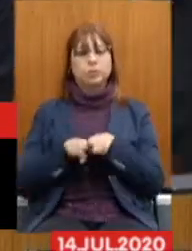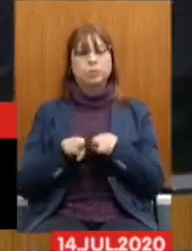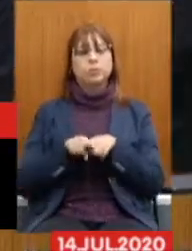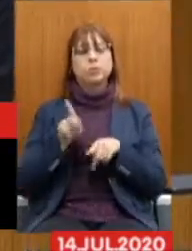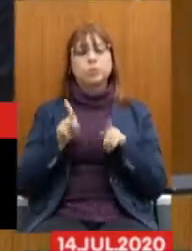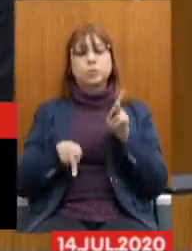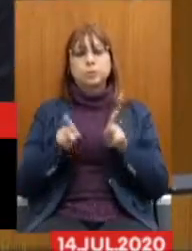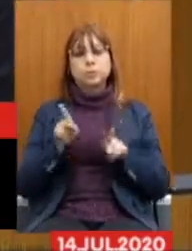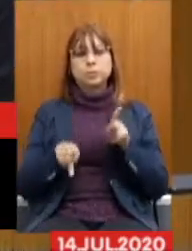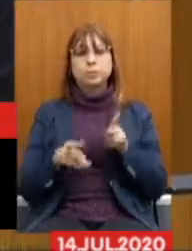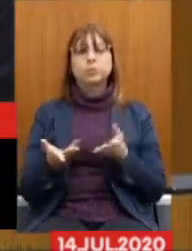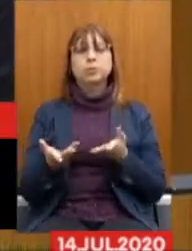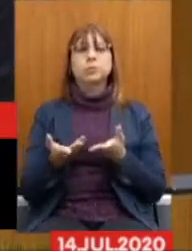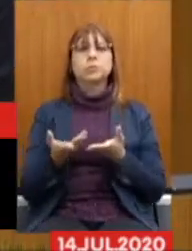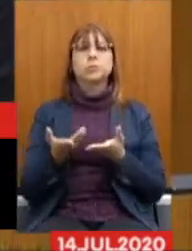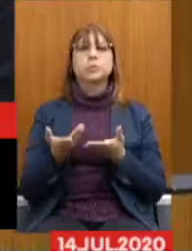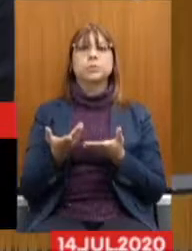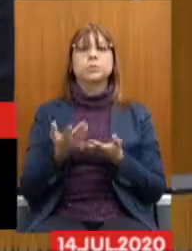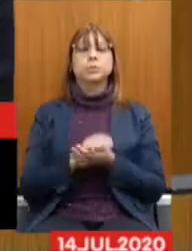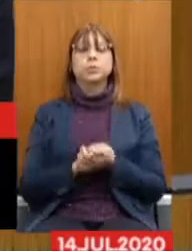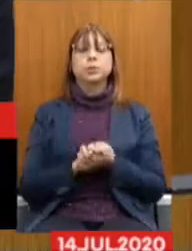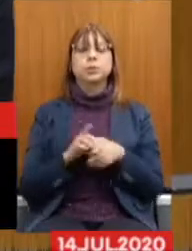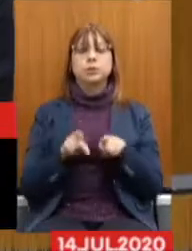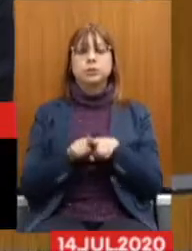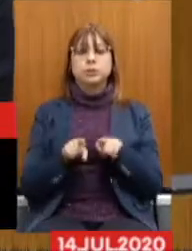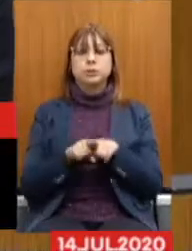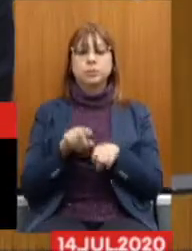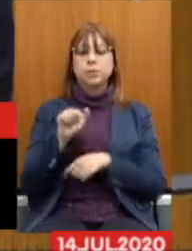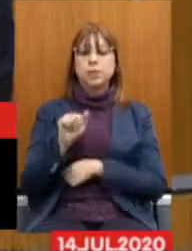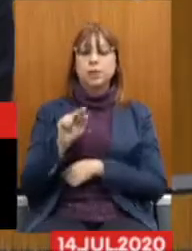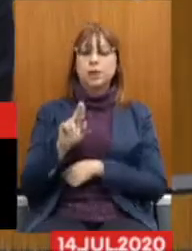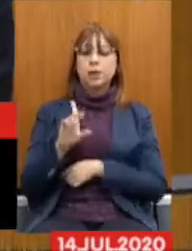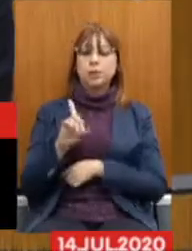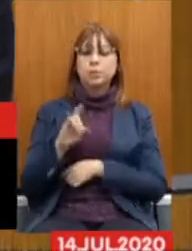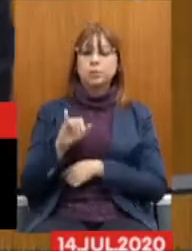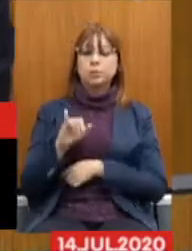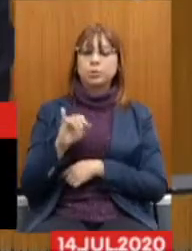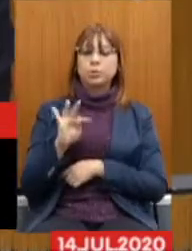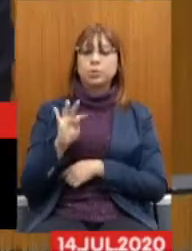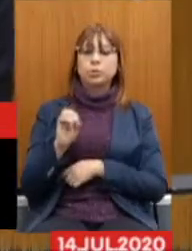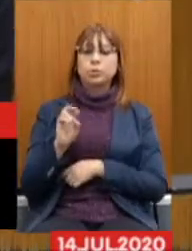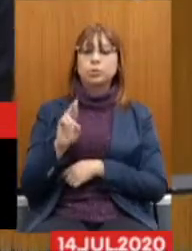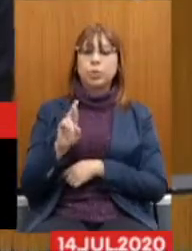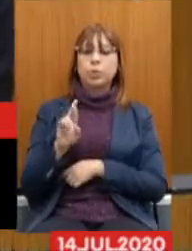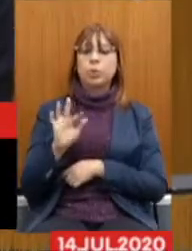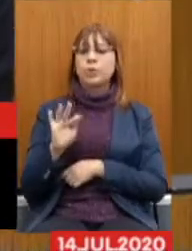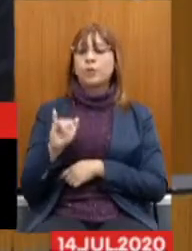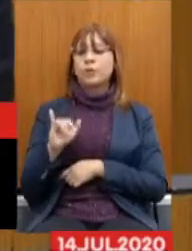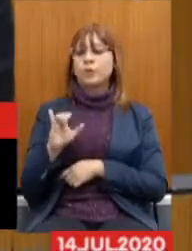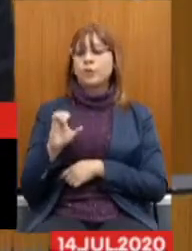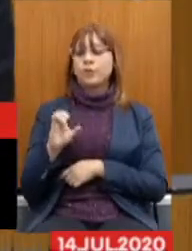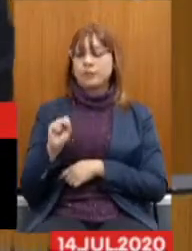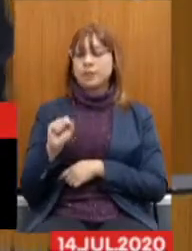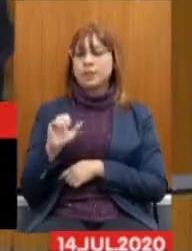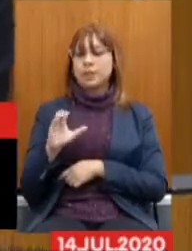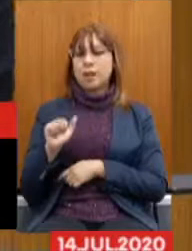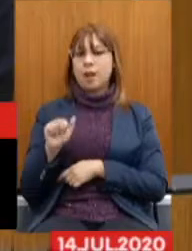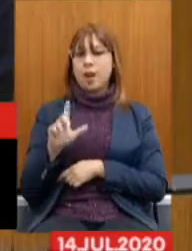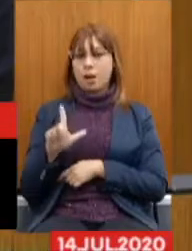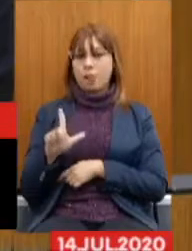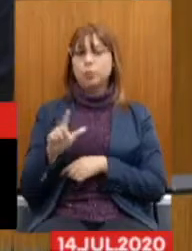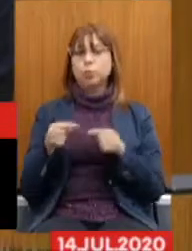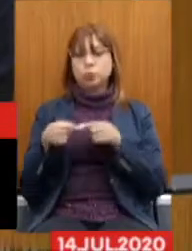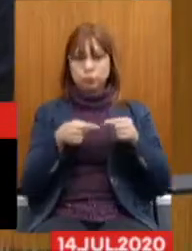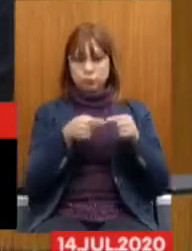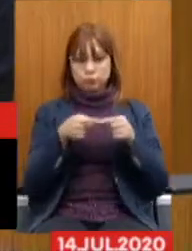do Estado e dos auditores fiscais. Neste Fórum